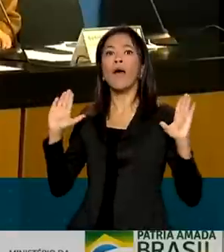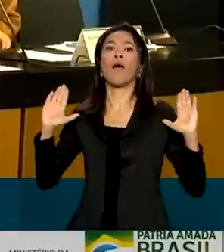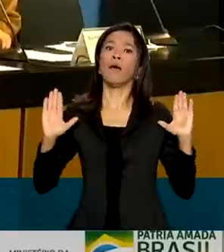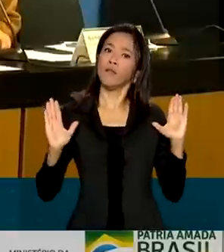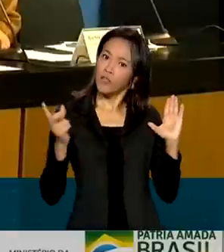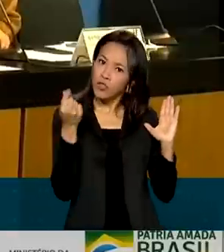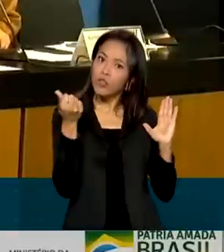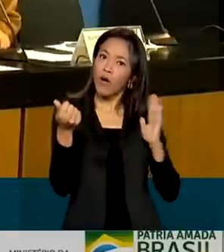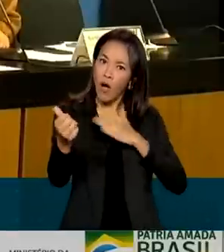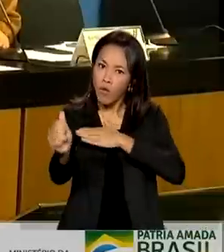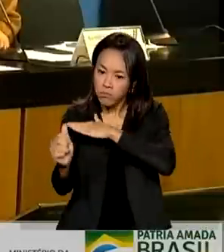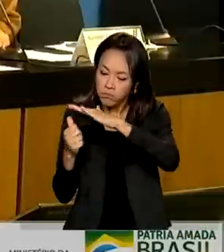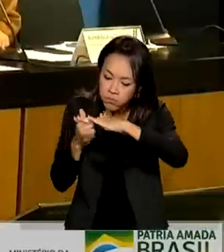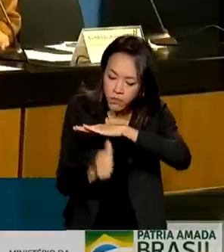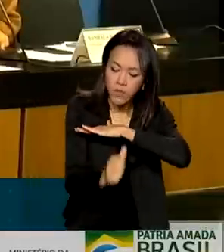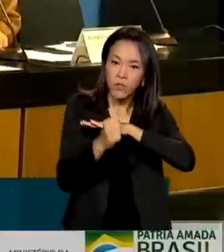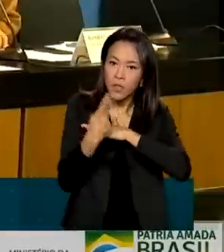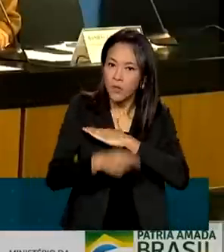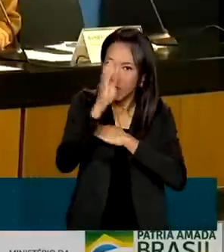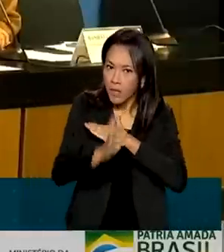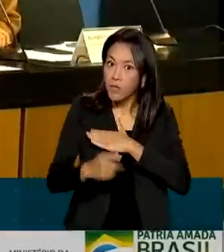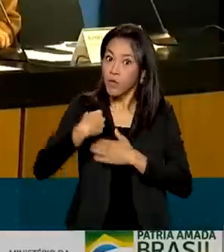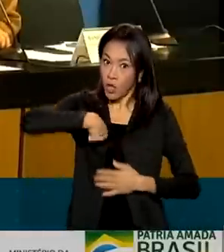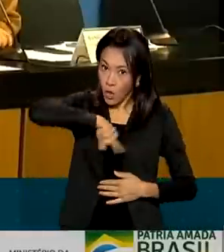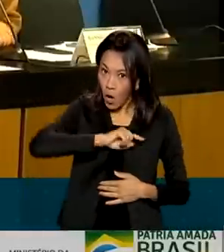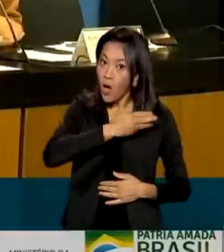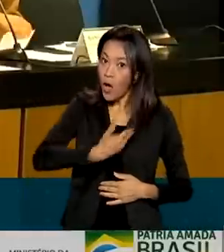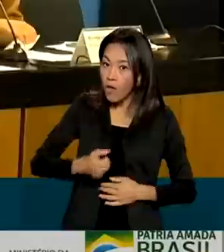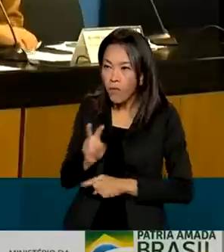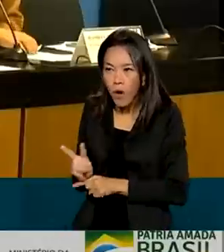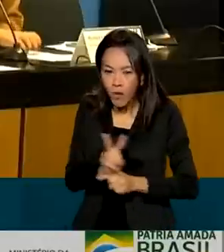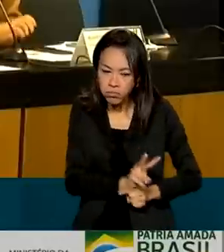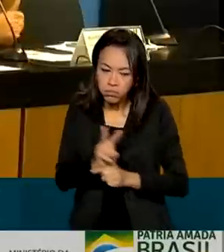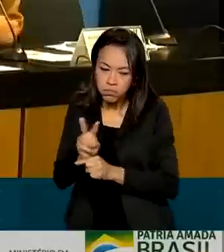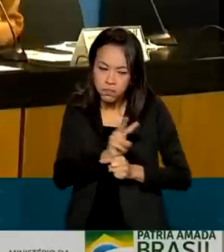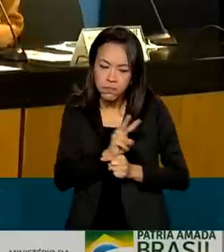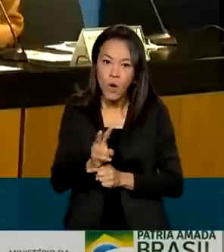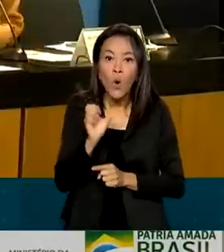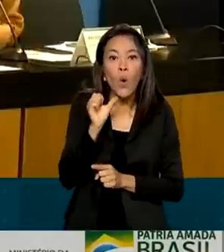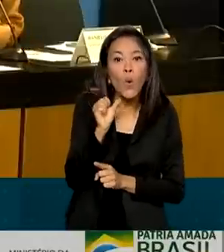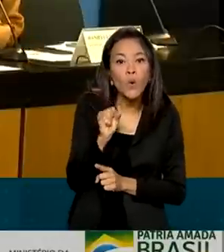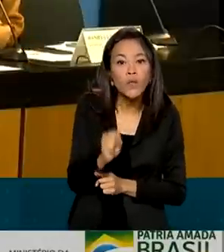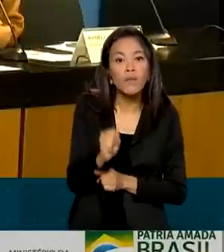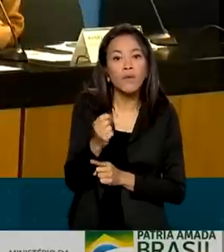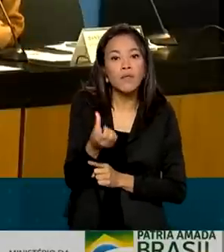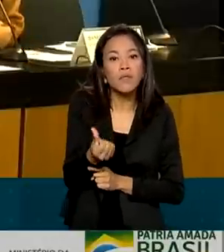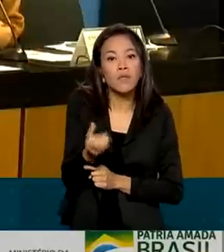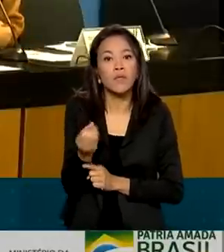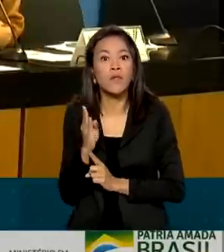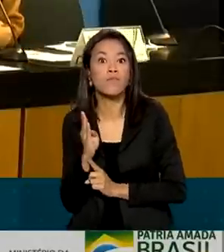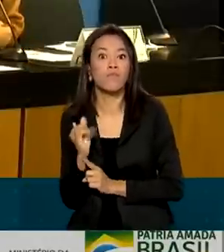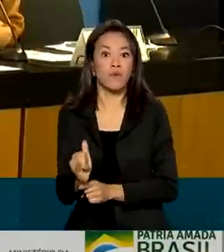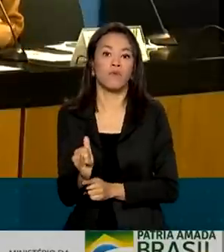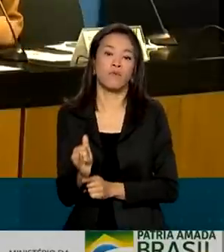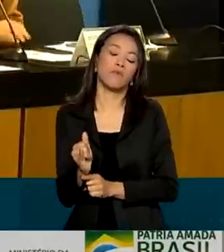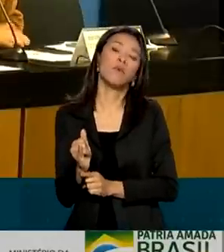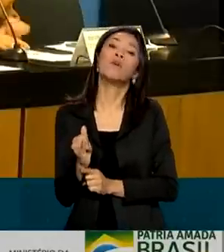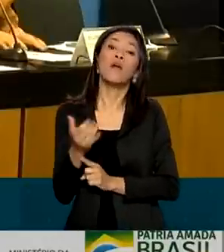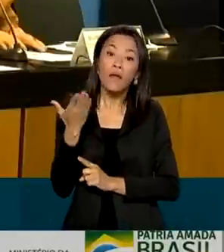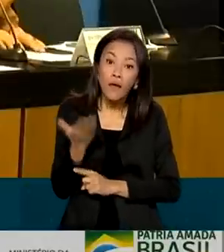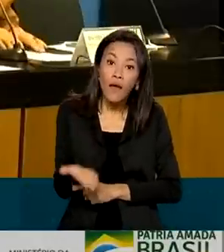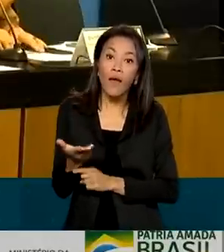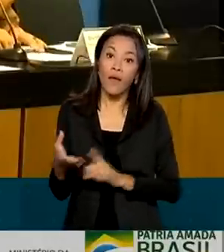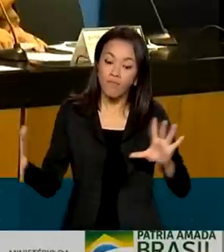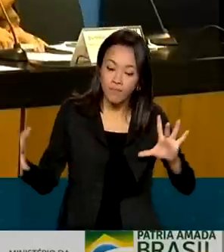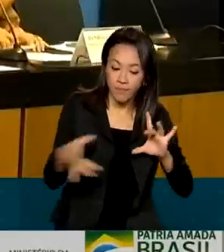esses investimentos e vamos monitorar. Temos esse monitoramento de 860 bilhões ligados às ações do